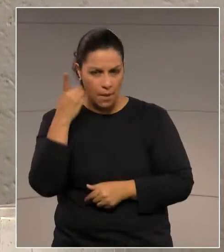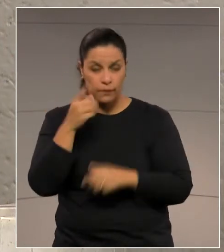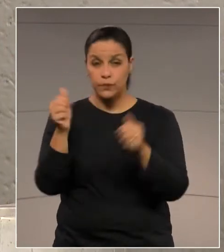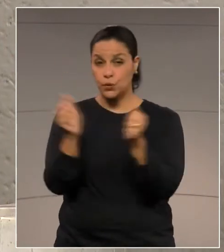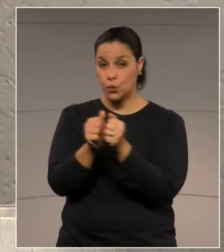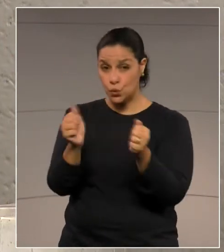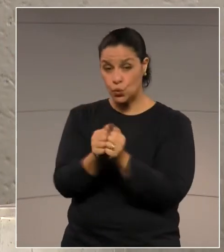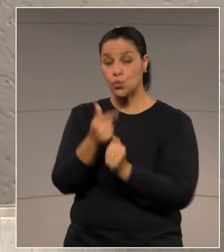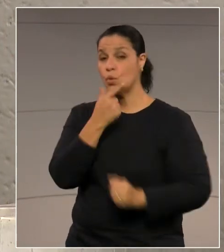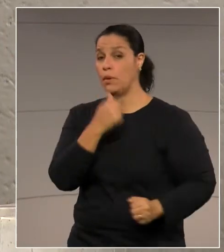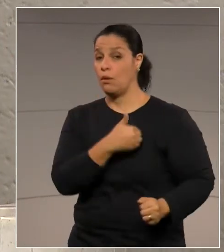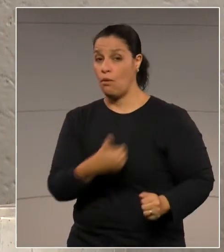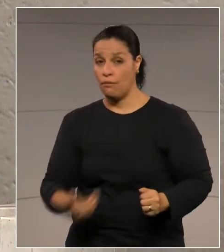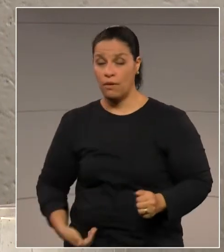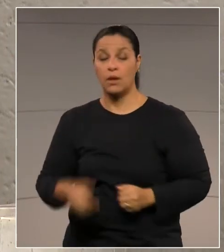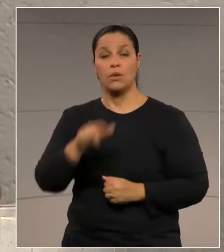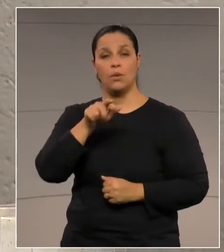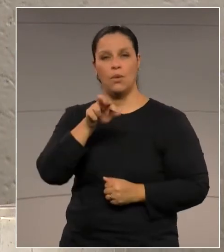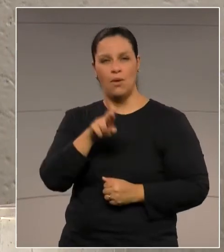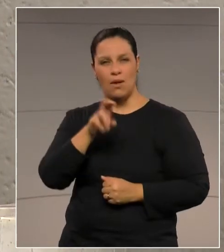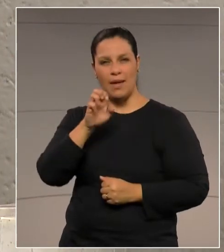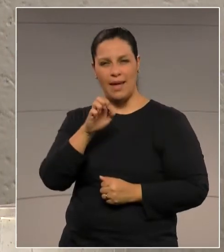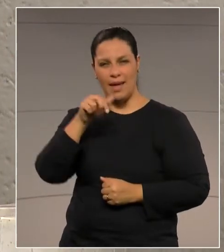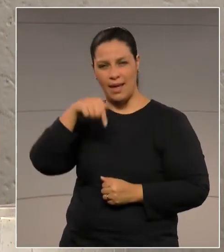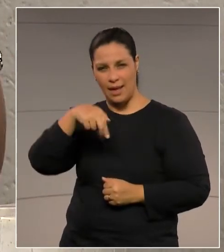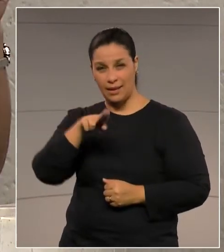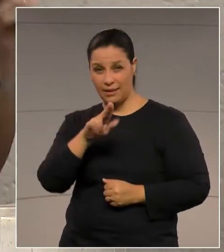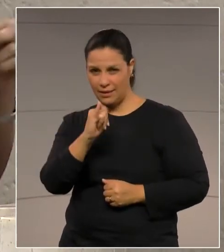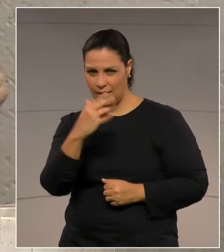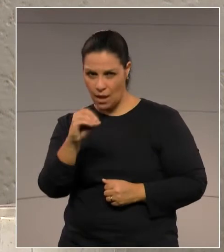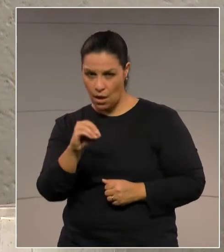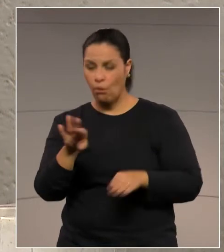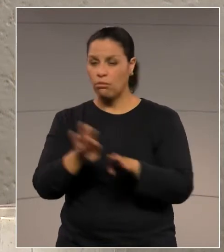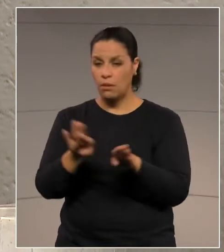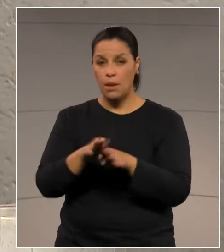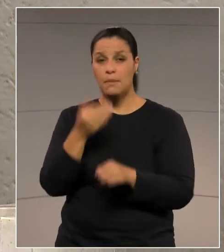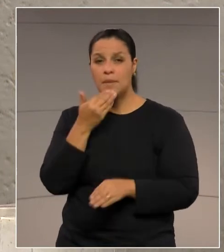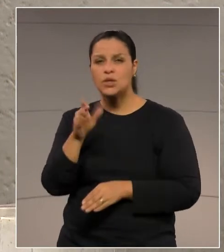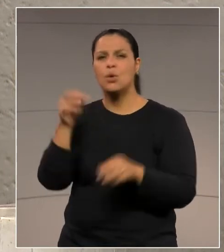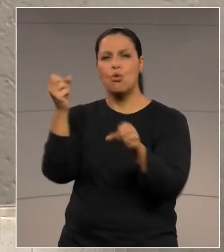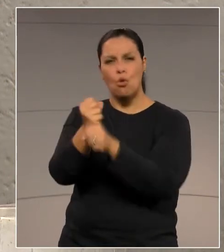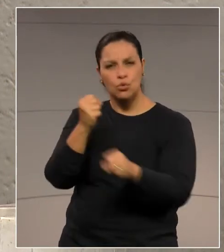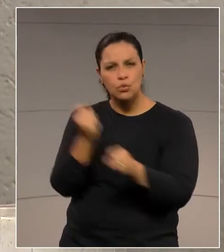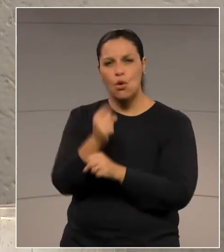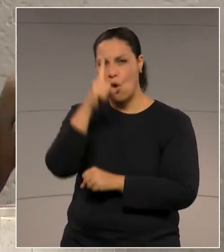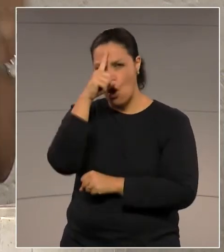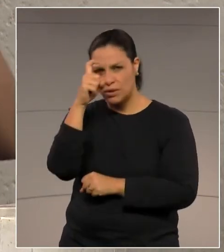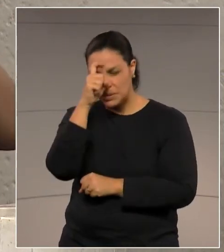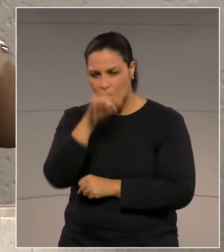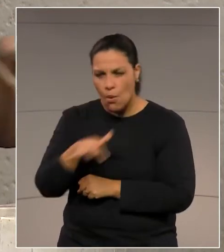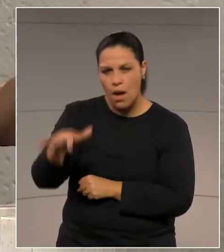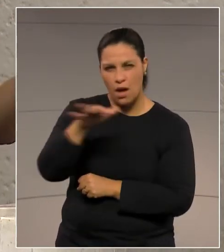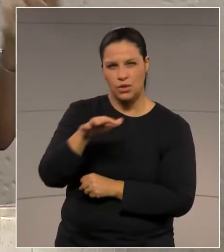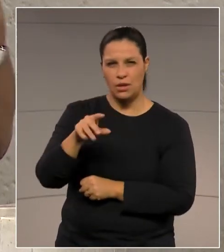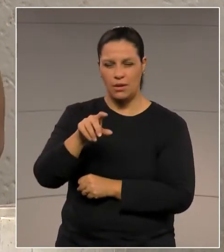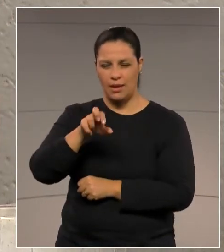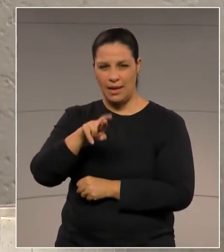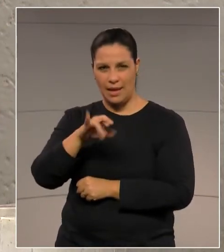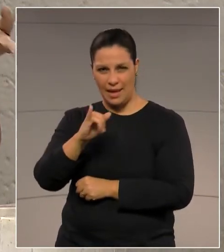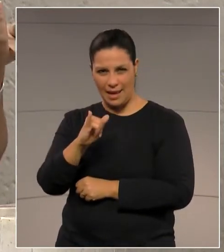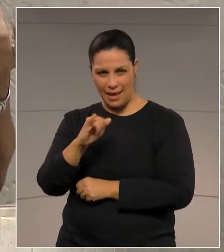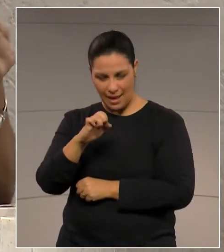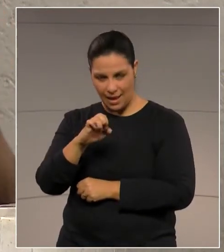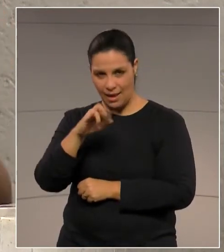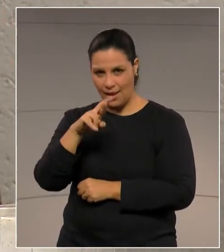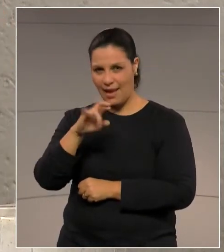Requião, na época, solicitou a ele a construção do hospital regional, que, depois, o deputado